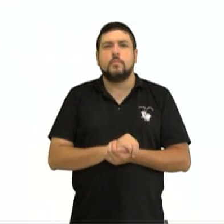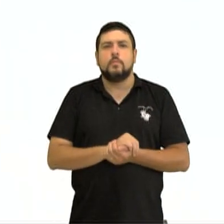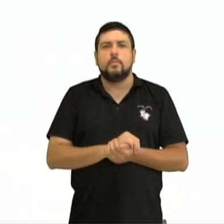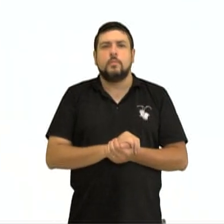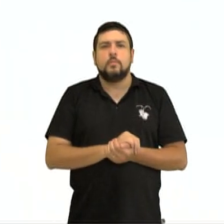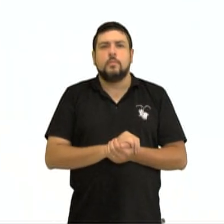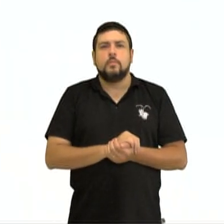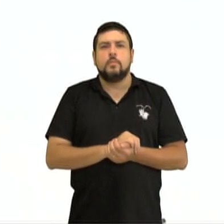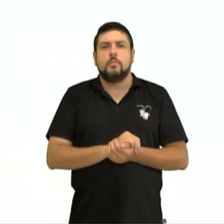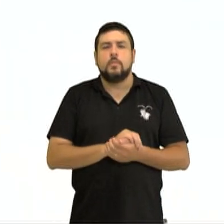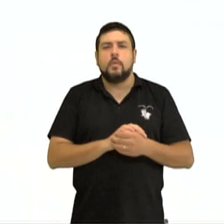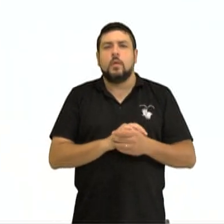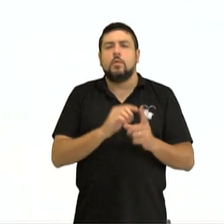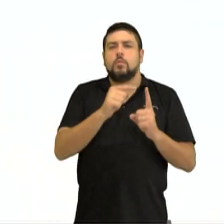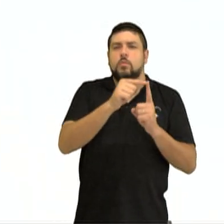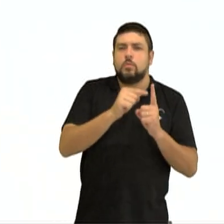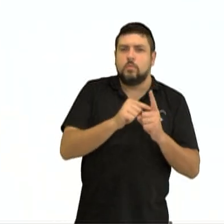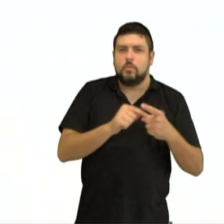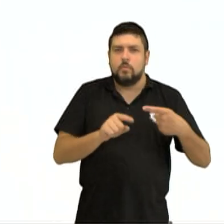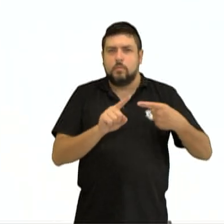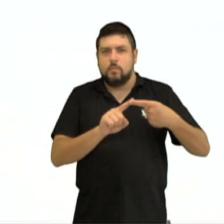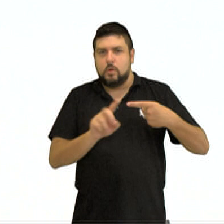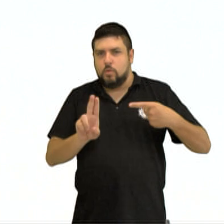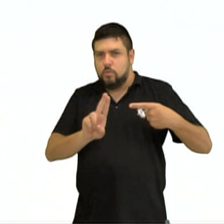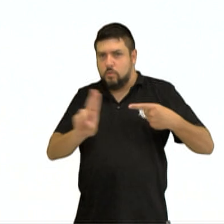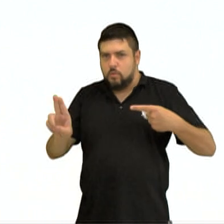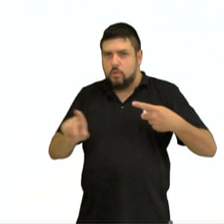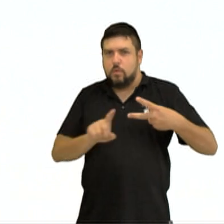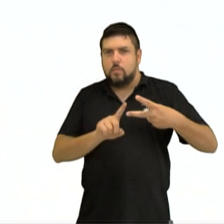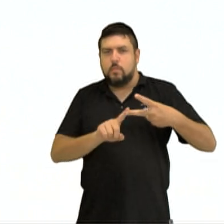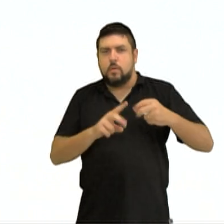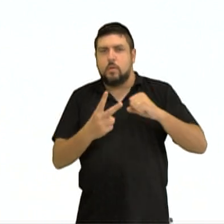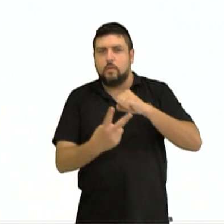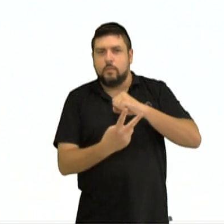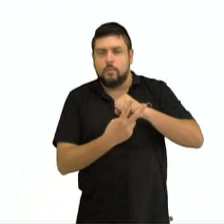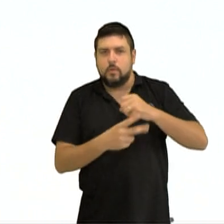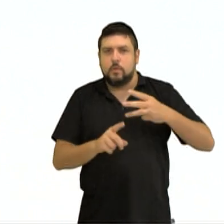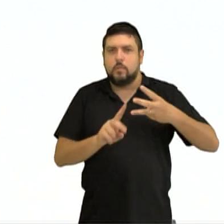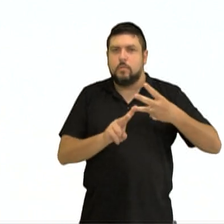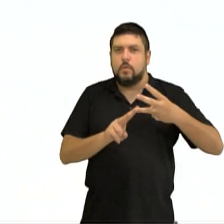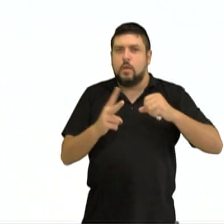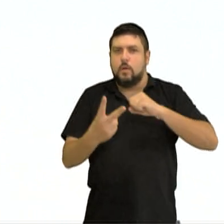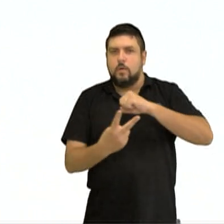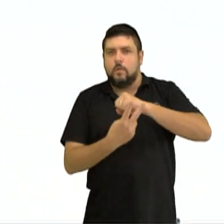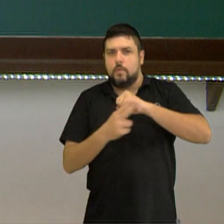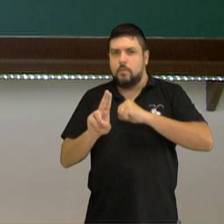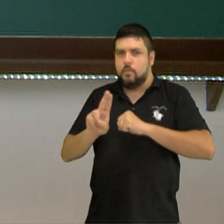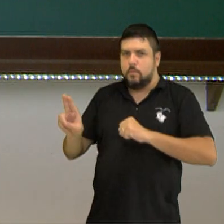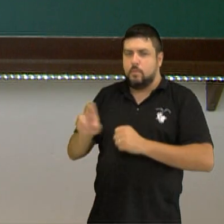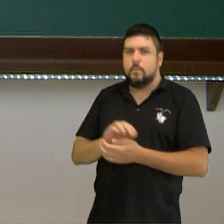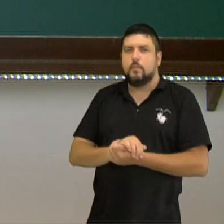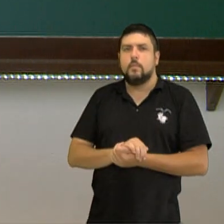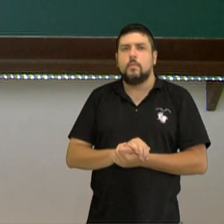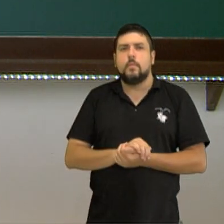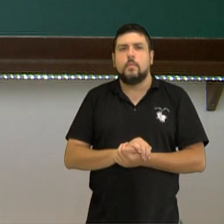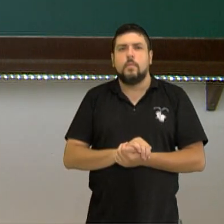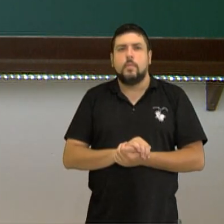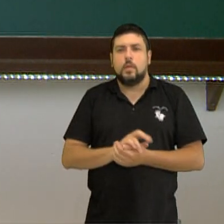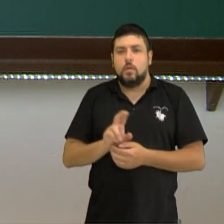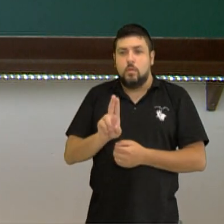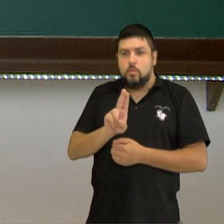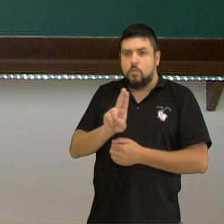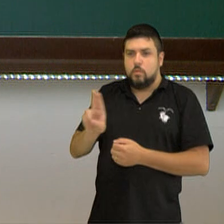podem ser o predicado nominal, o predicado verbal e o predicado verbo nominal. No predicado nominal nós temos como